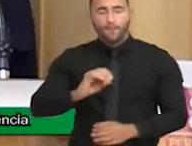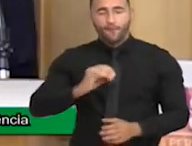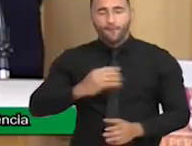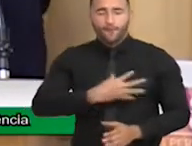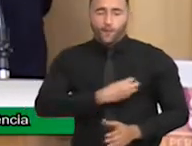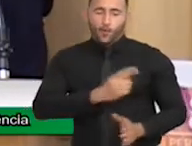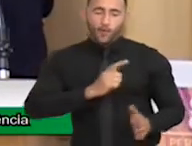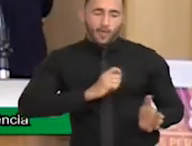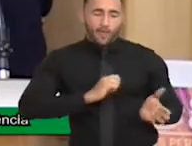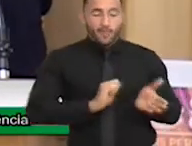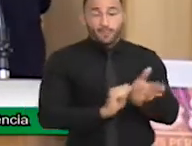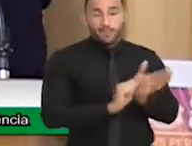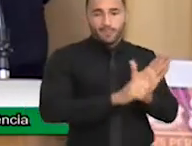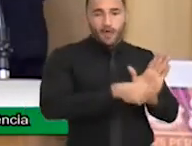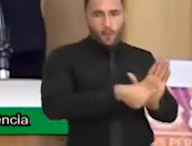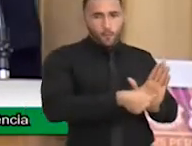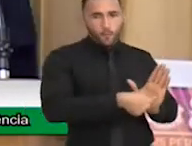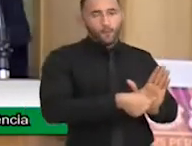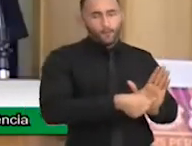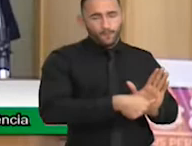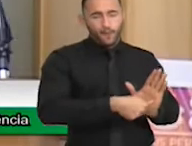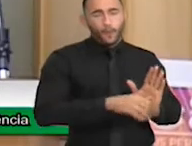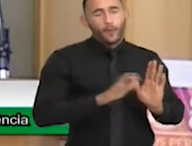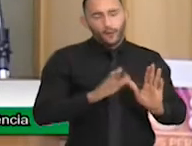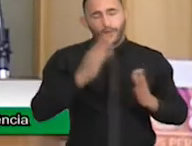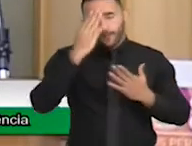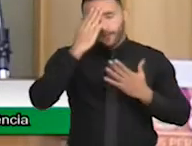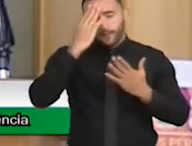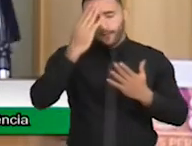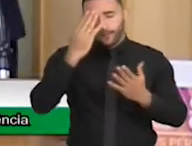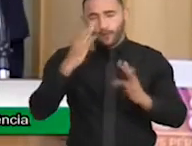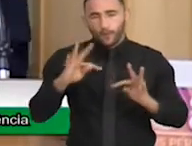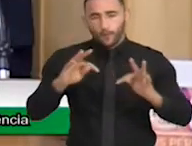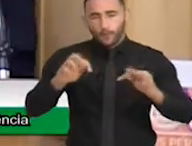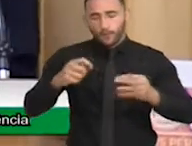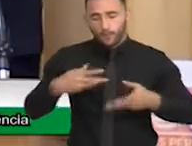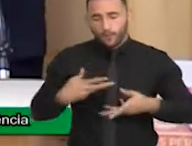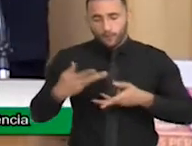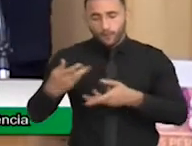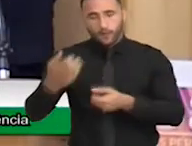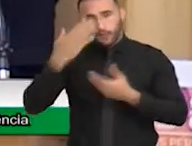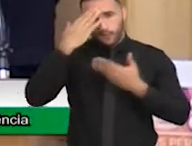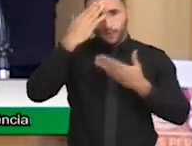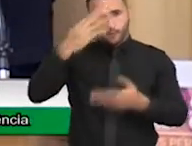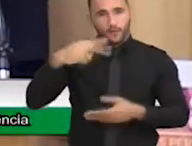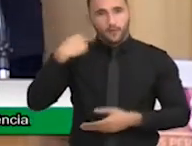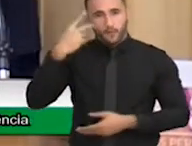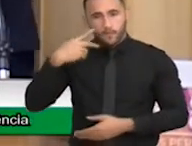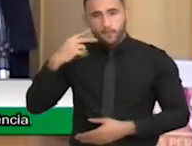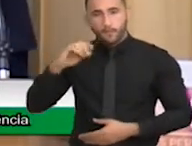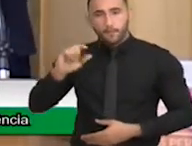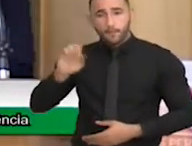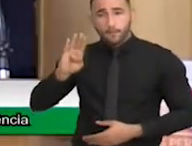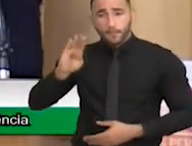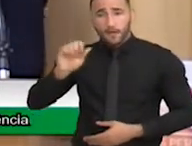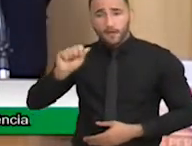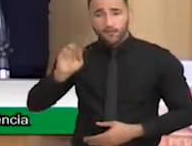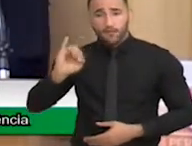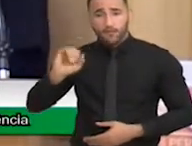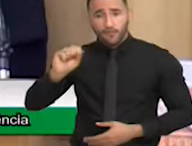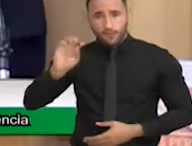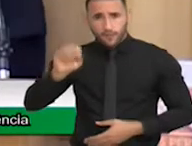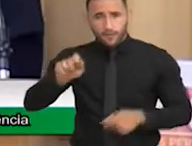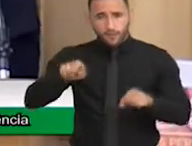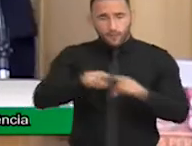Bom, primeiramente, queria agradecer a todos pelo convite. Queria agradecer o vereador Batista, o vereador Josias da Jum, o